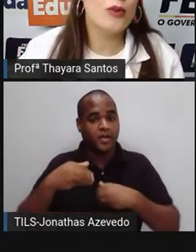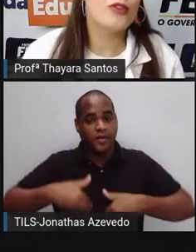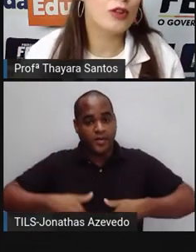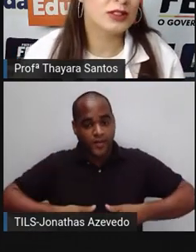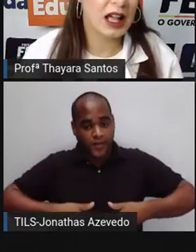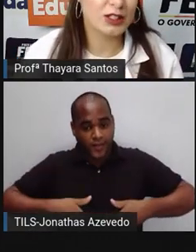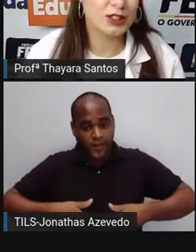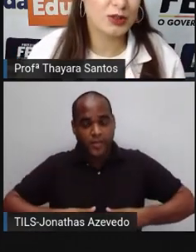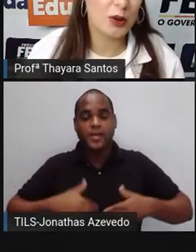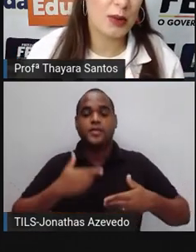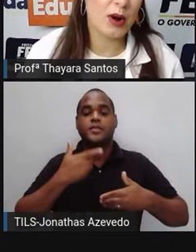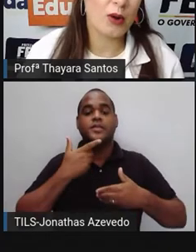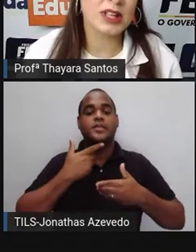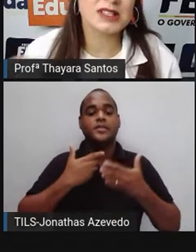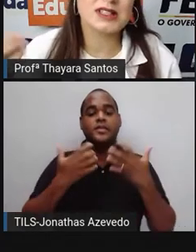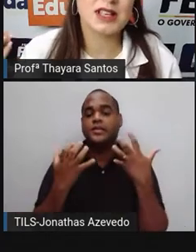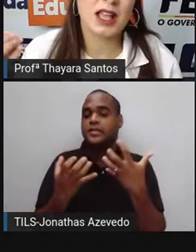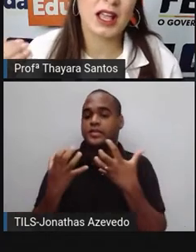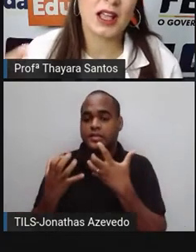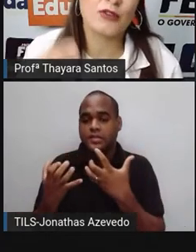com vontade de comer.